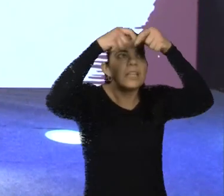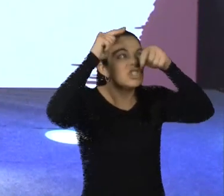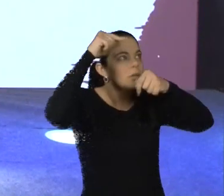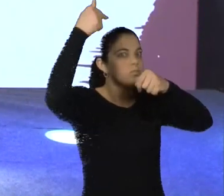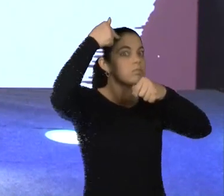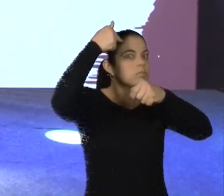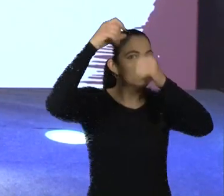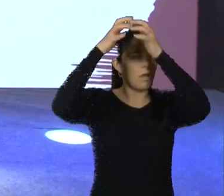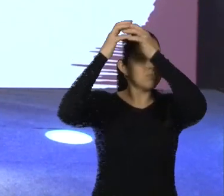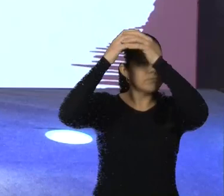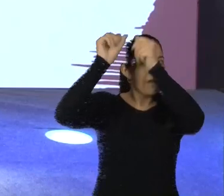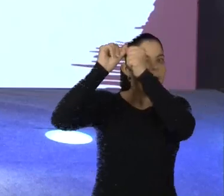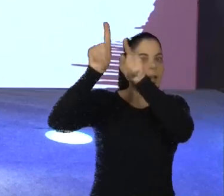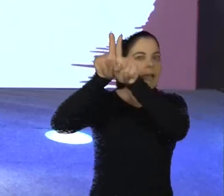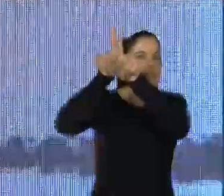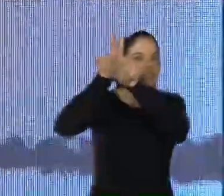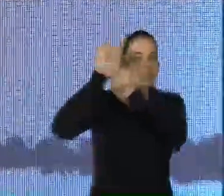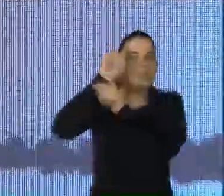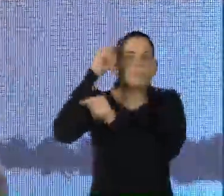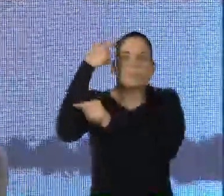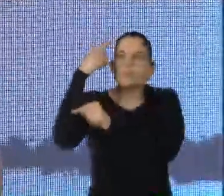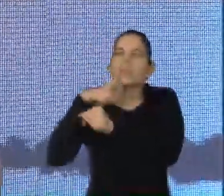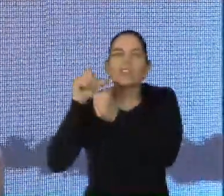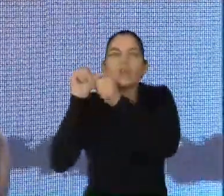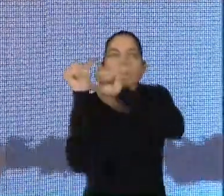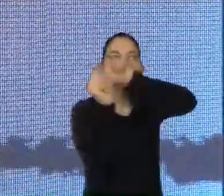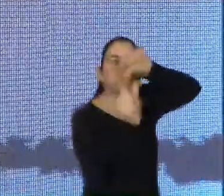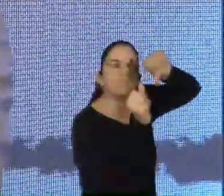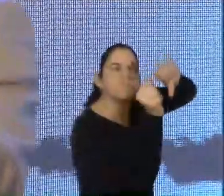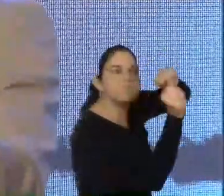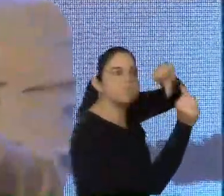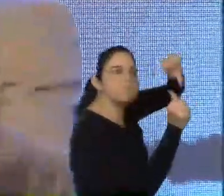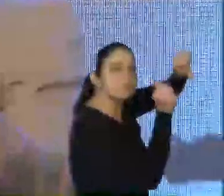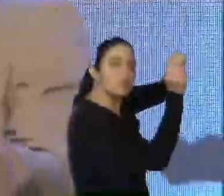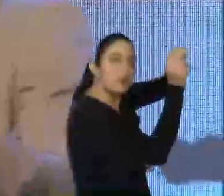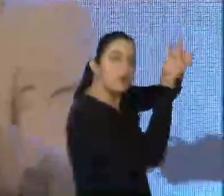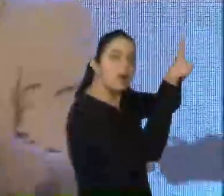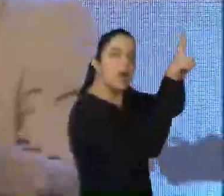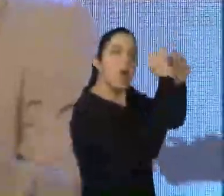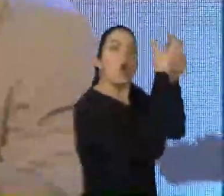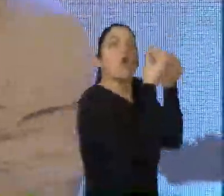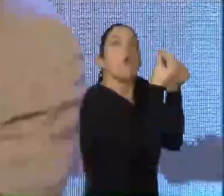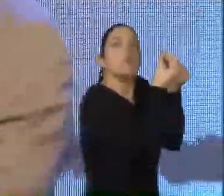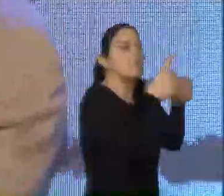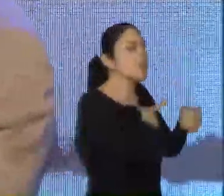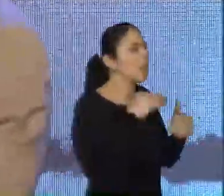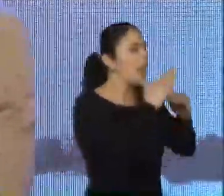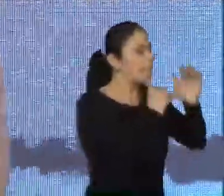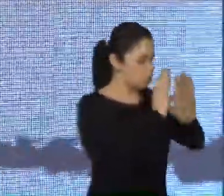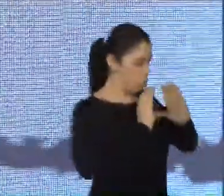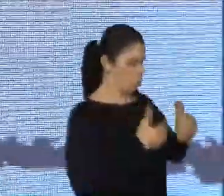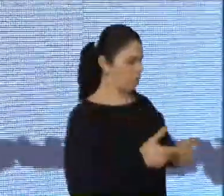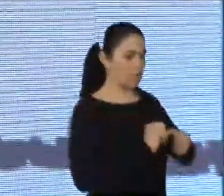tem de, na sua intimidade microscópica, mudar o funcionamento e oferecer a possibilidade de realizarmos funções que antes eram